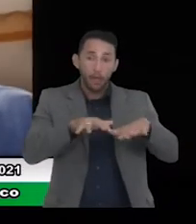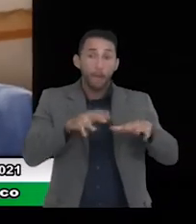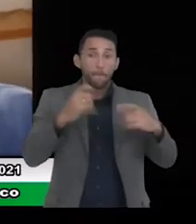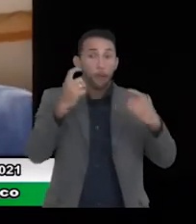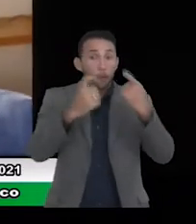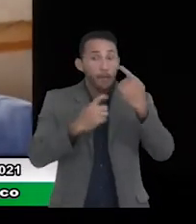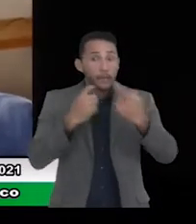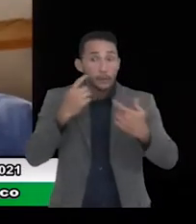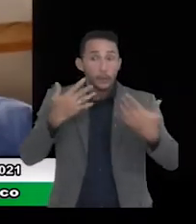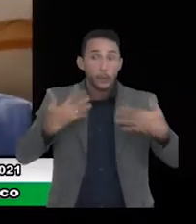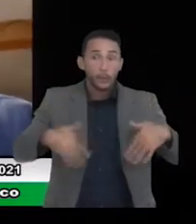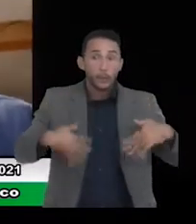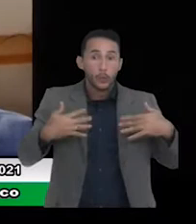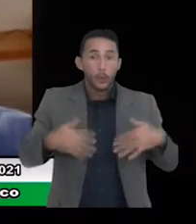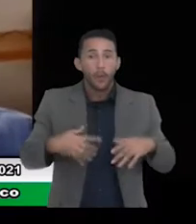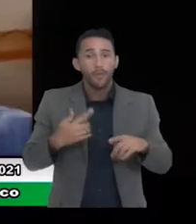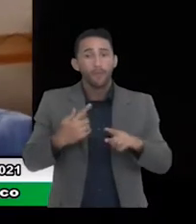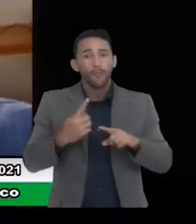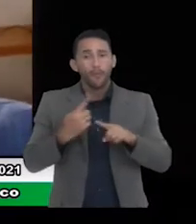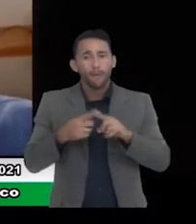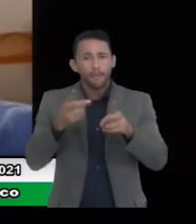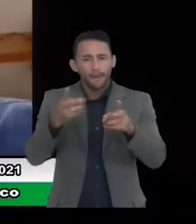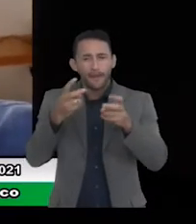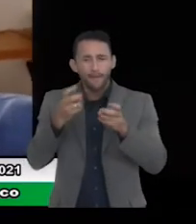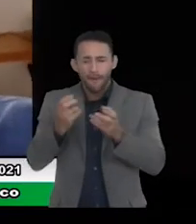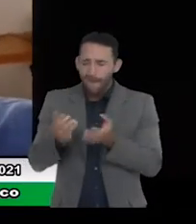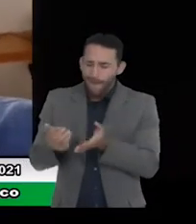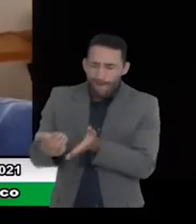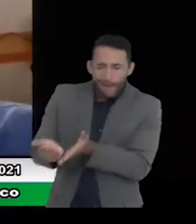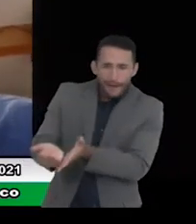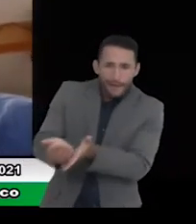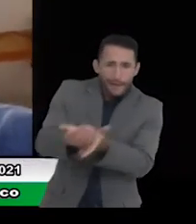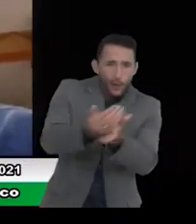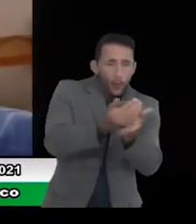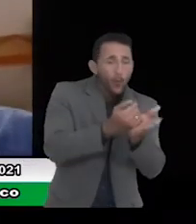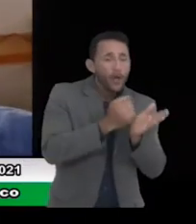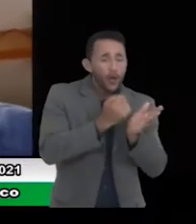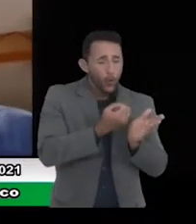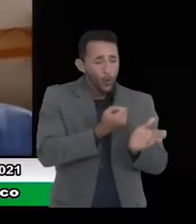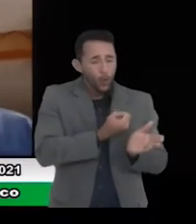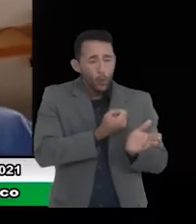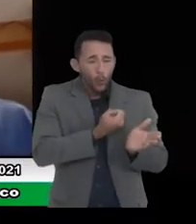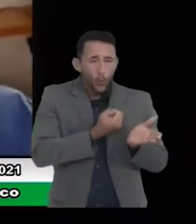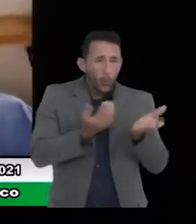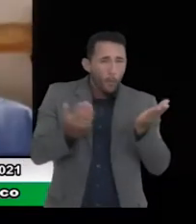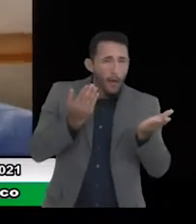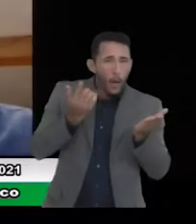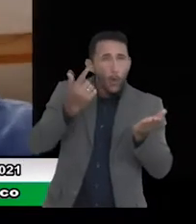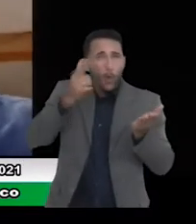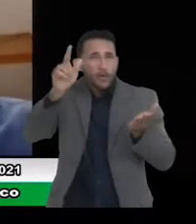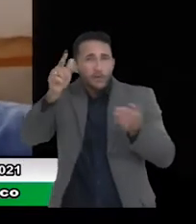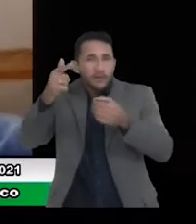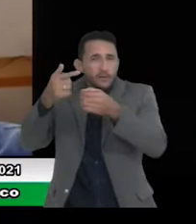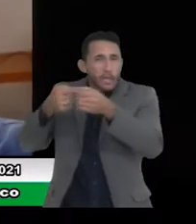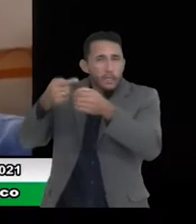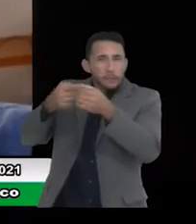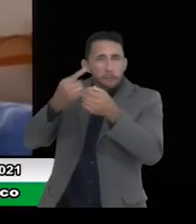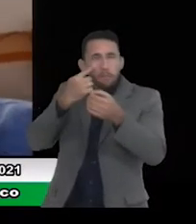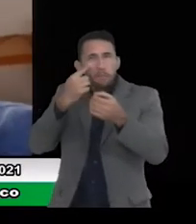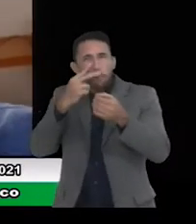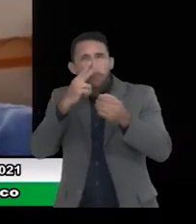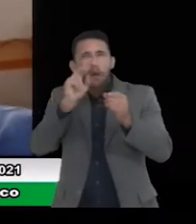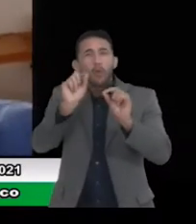a gente vê que a arrecadação acaba diminuindo efetivamente em várias outras cidades acabou diminuindo e Osasco